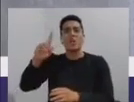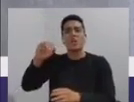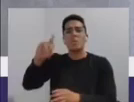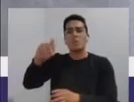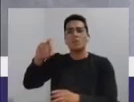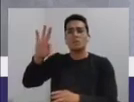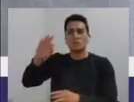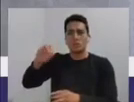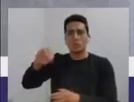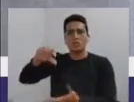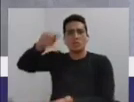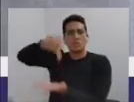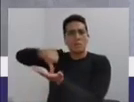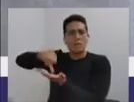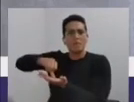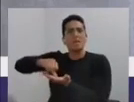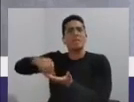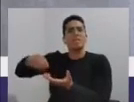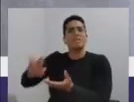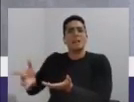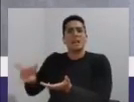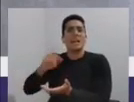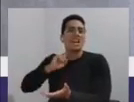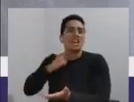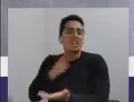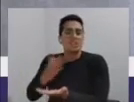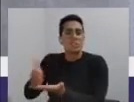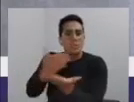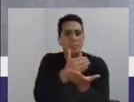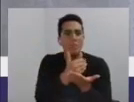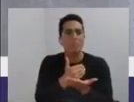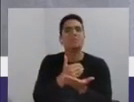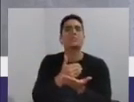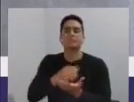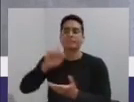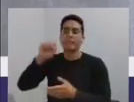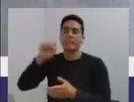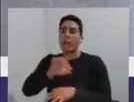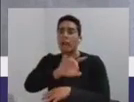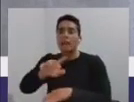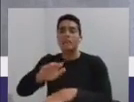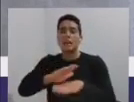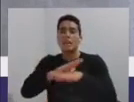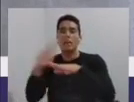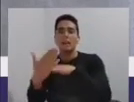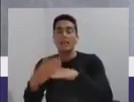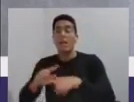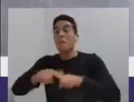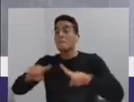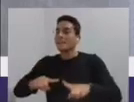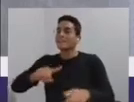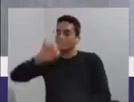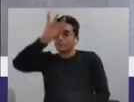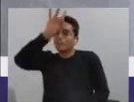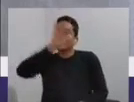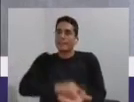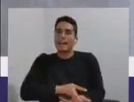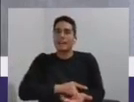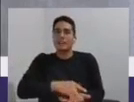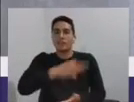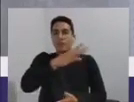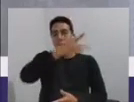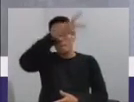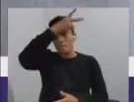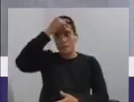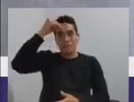certeza que o nosso futuro prefeito vai realizar esse